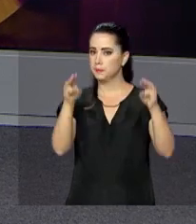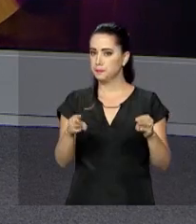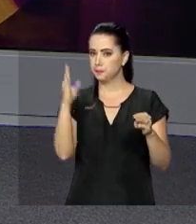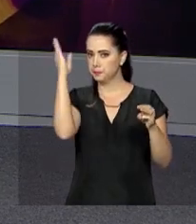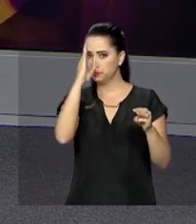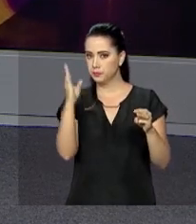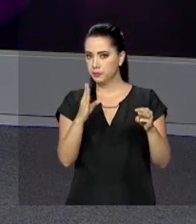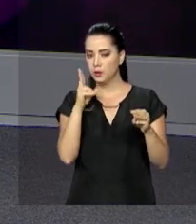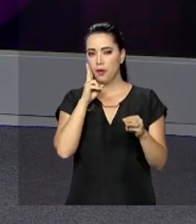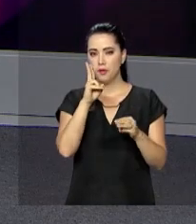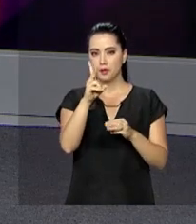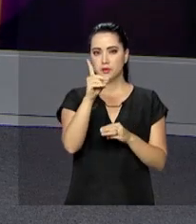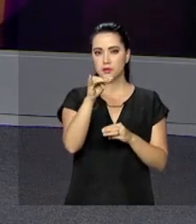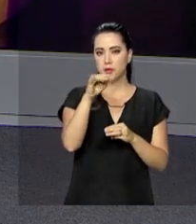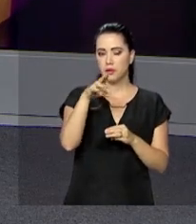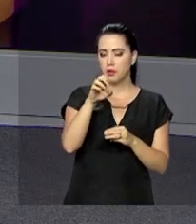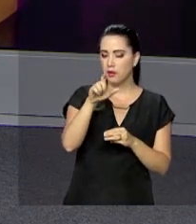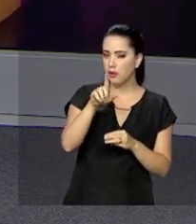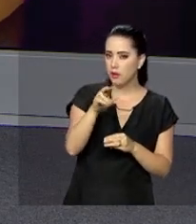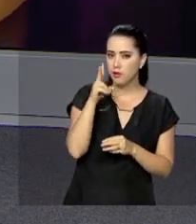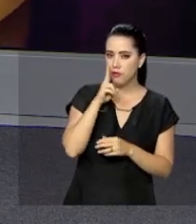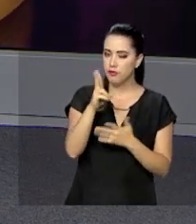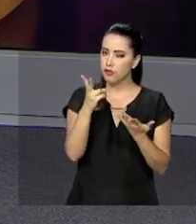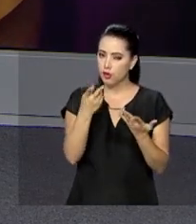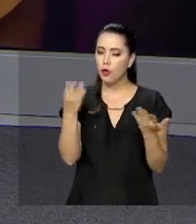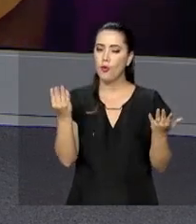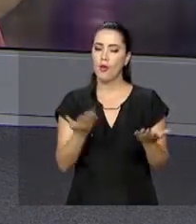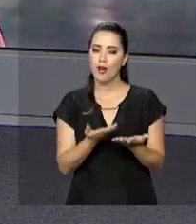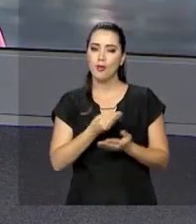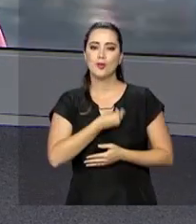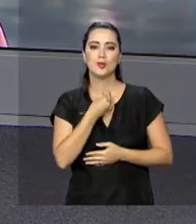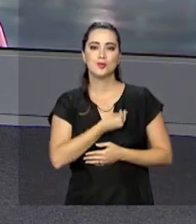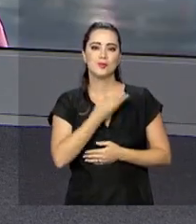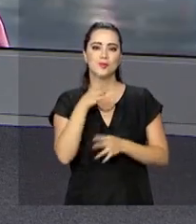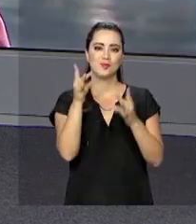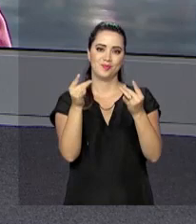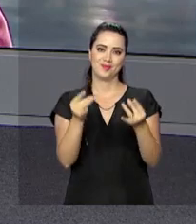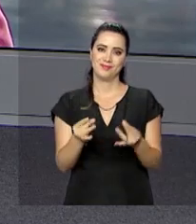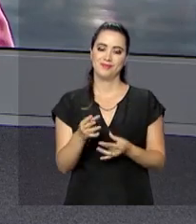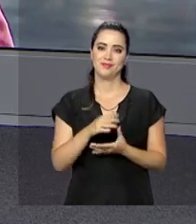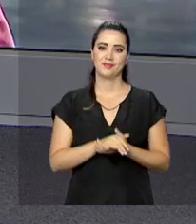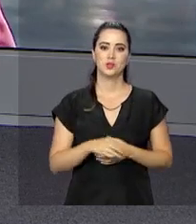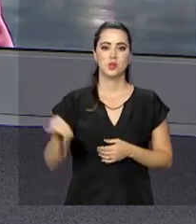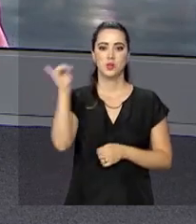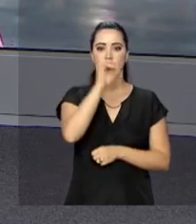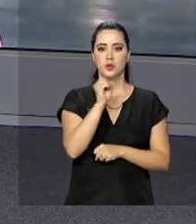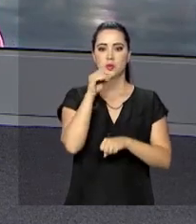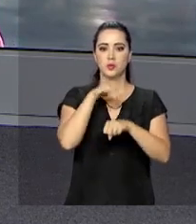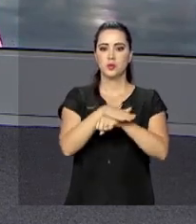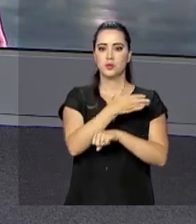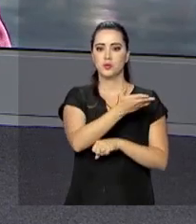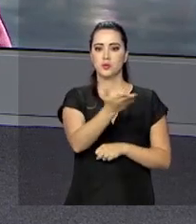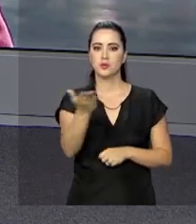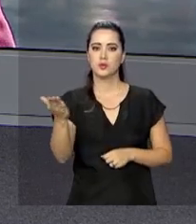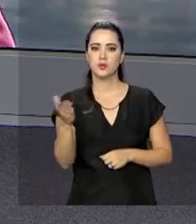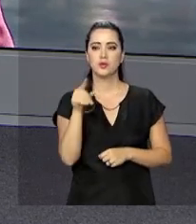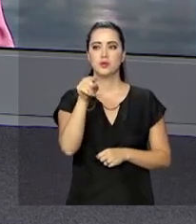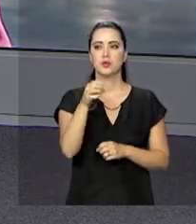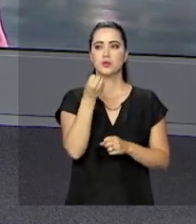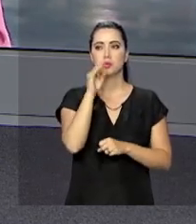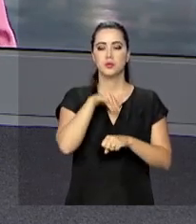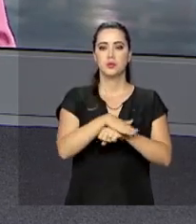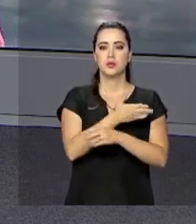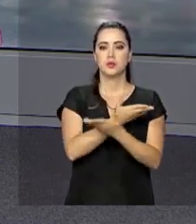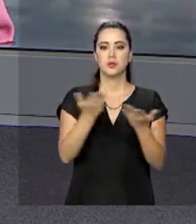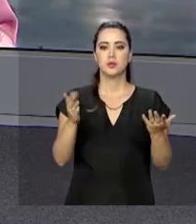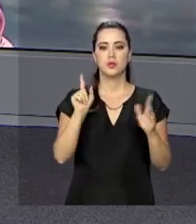Daniele Popov acompanhou e tem mais informações ao vivo para a gente. Oi Dani, boa noite para você. Oi Roberto, boa noite para você, boa noite